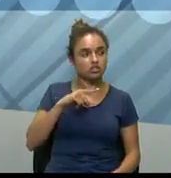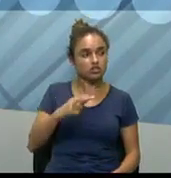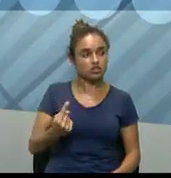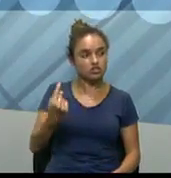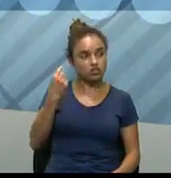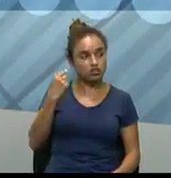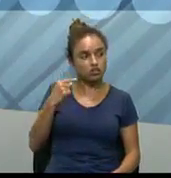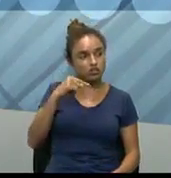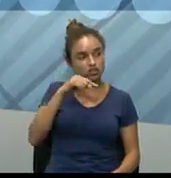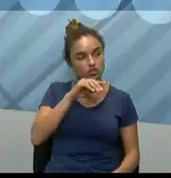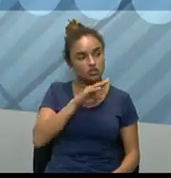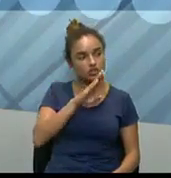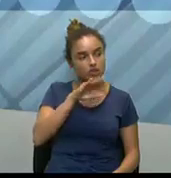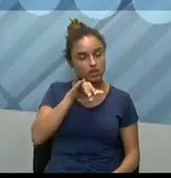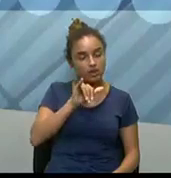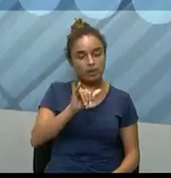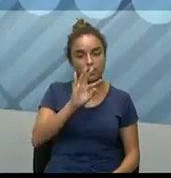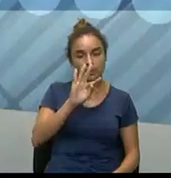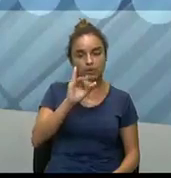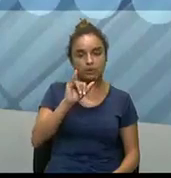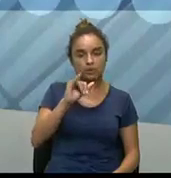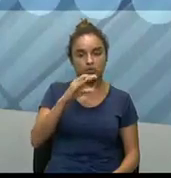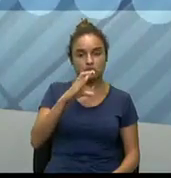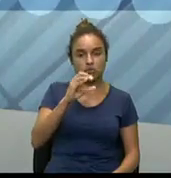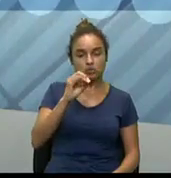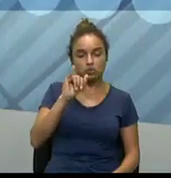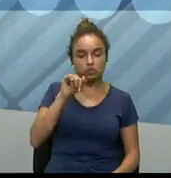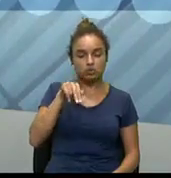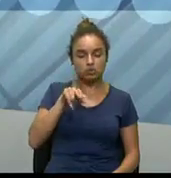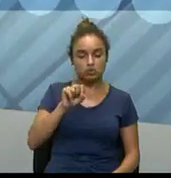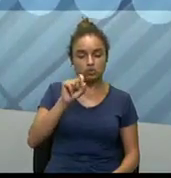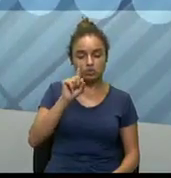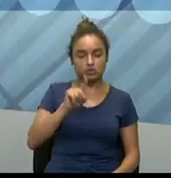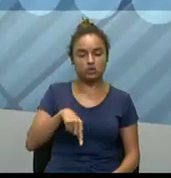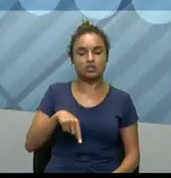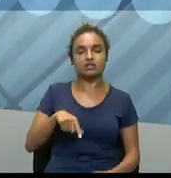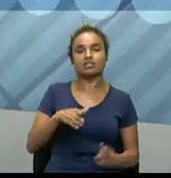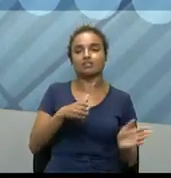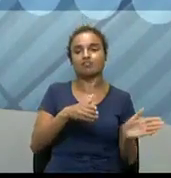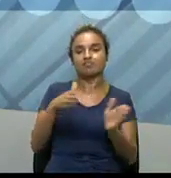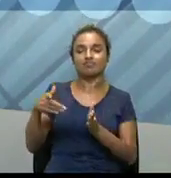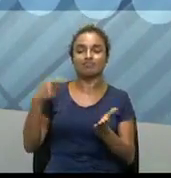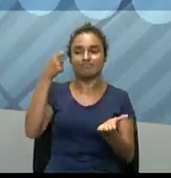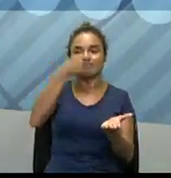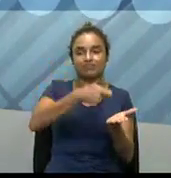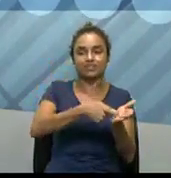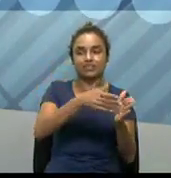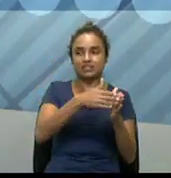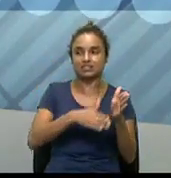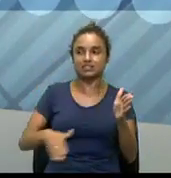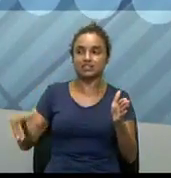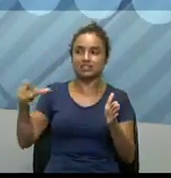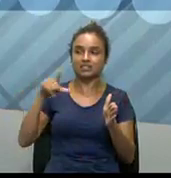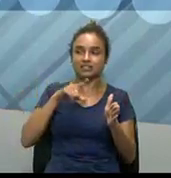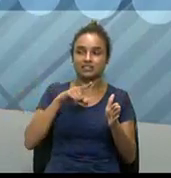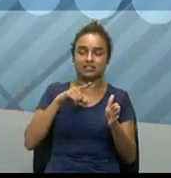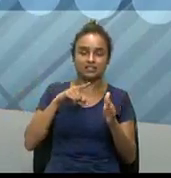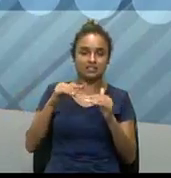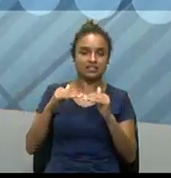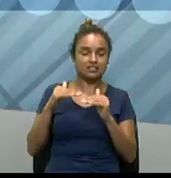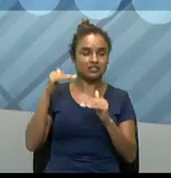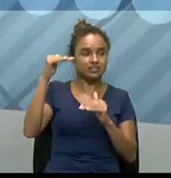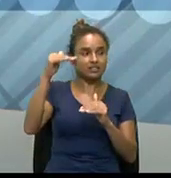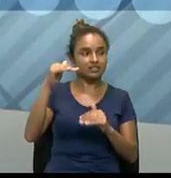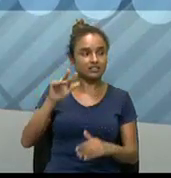daquela moeda, ou quem investiu, arriscou, por acaso naquela época, houve uma alta